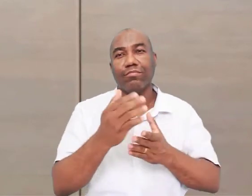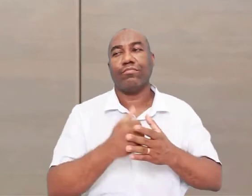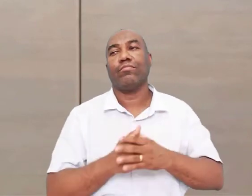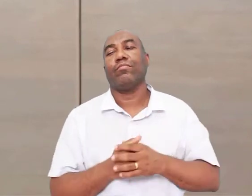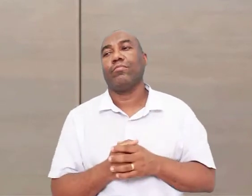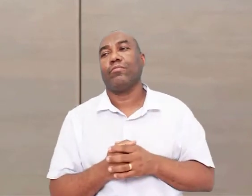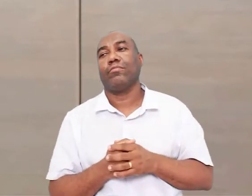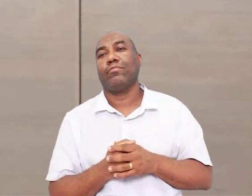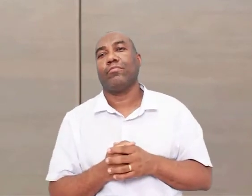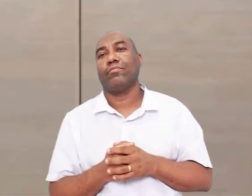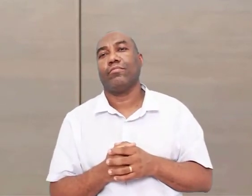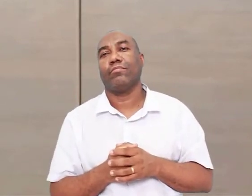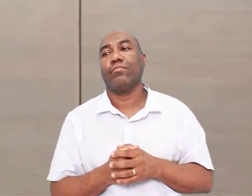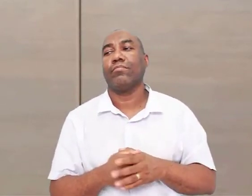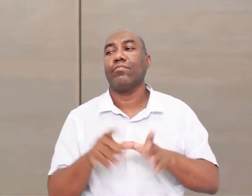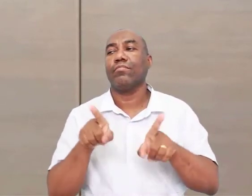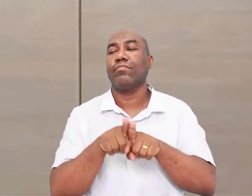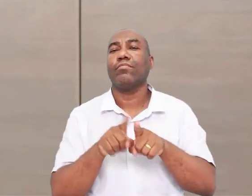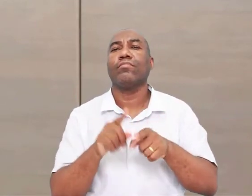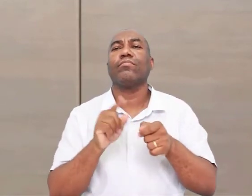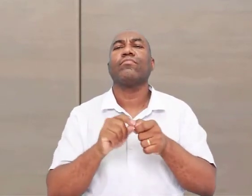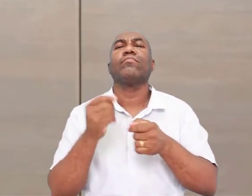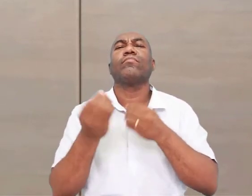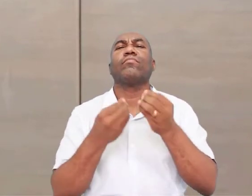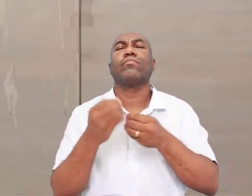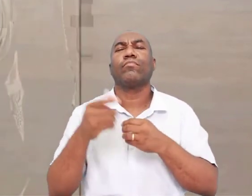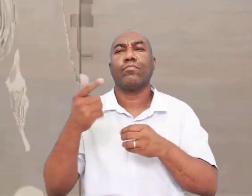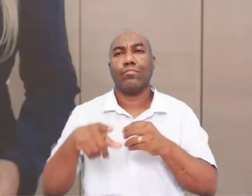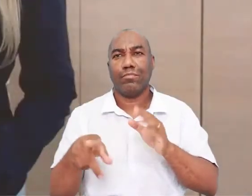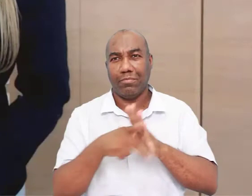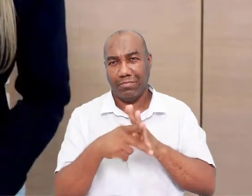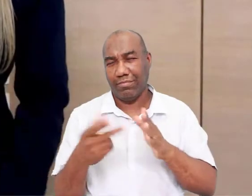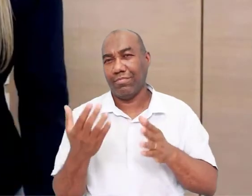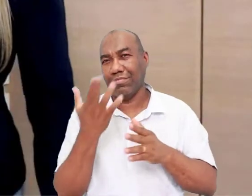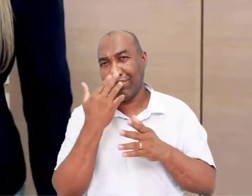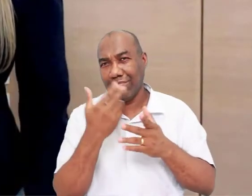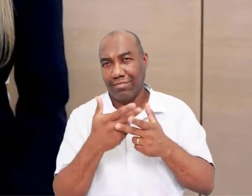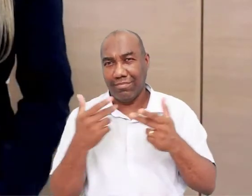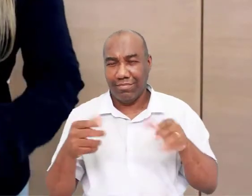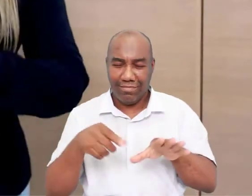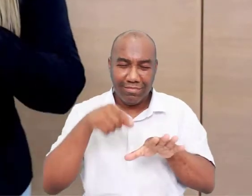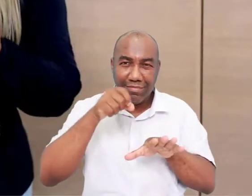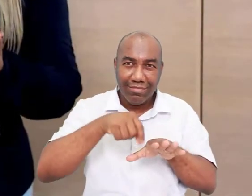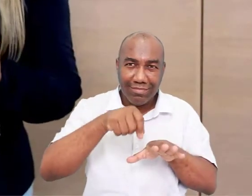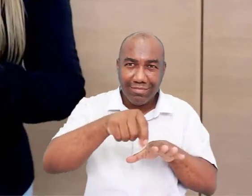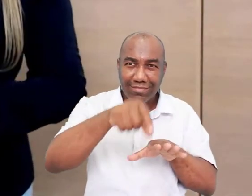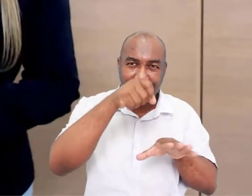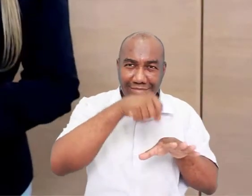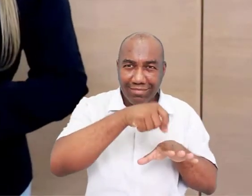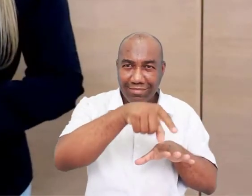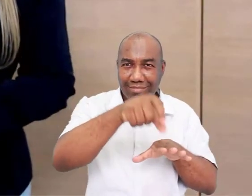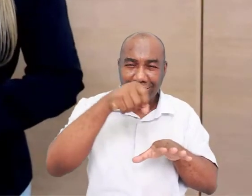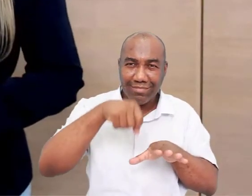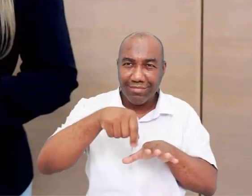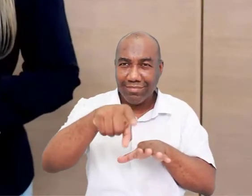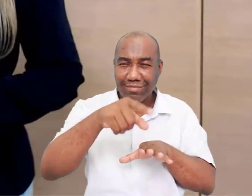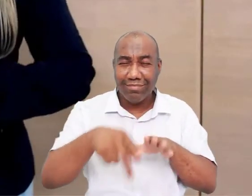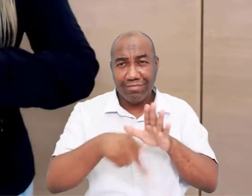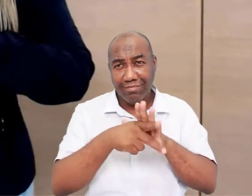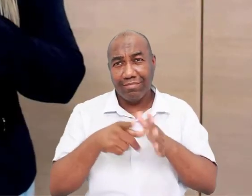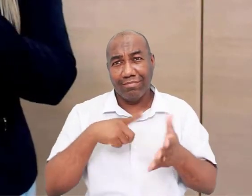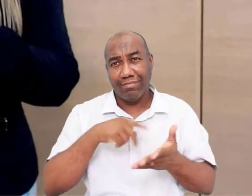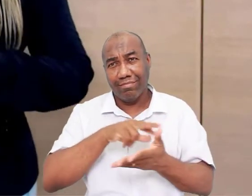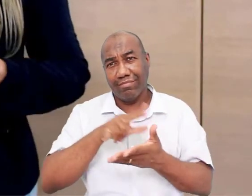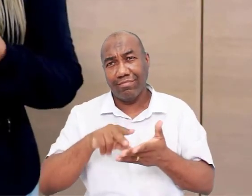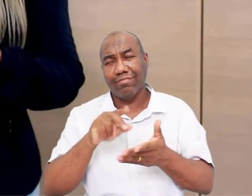Ó, então a agricultura ou Revolução Agrícola, este, o grande feito desse período é a Revolução Agrícola.